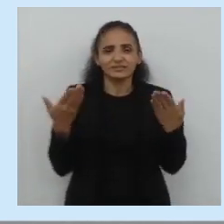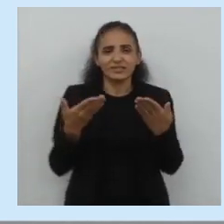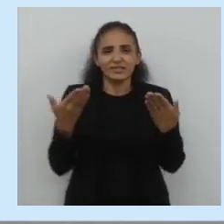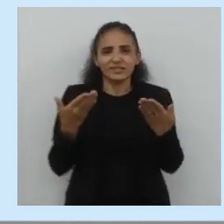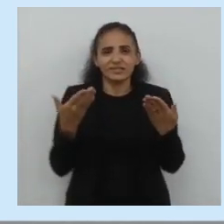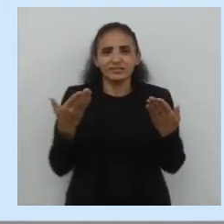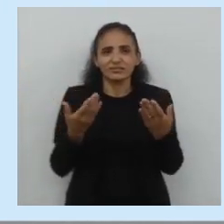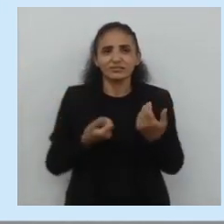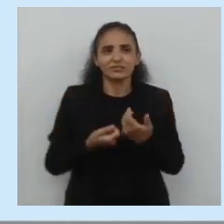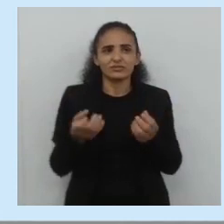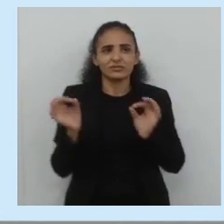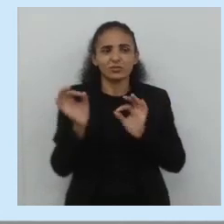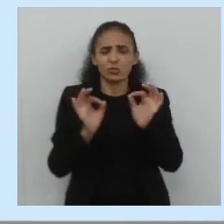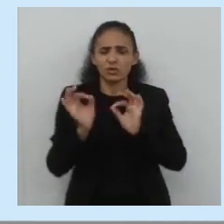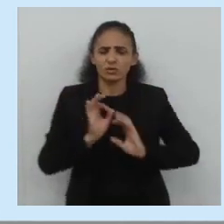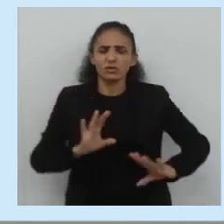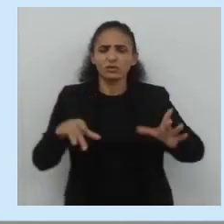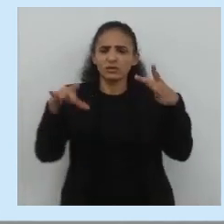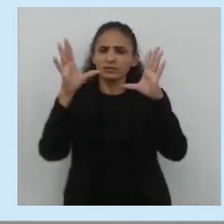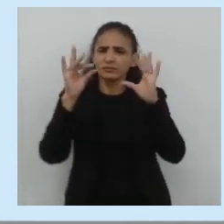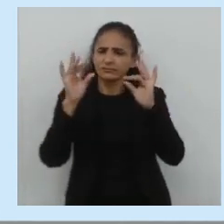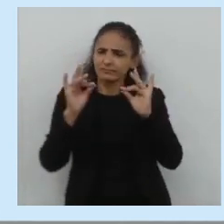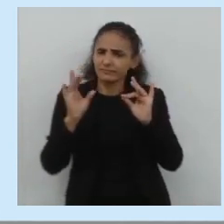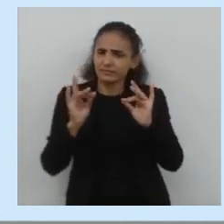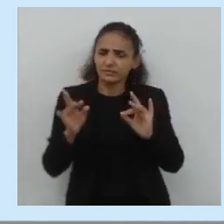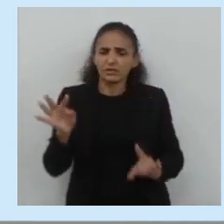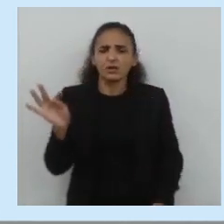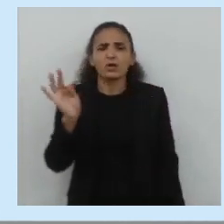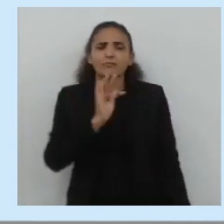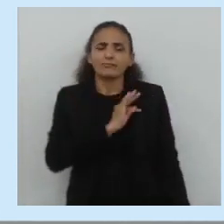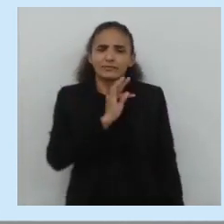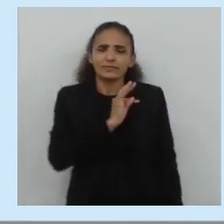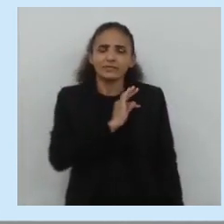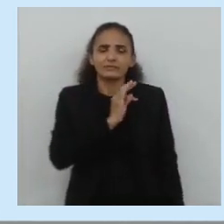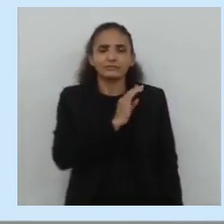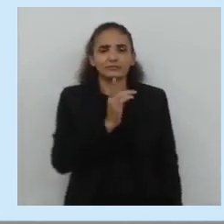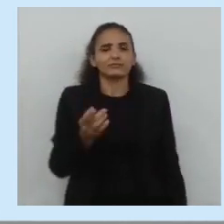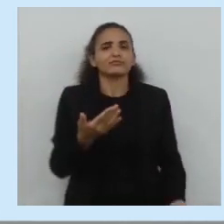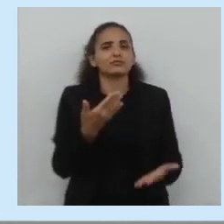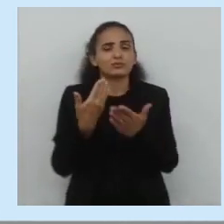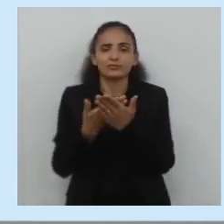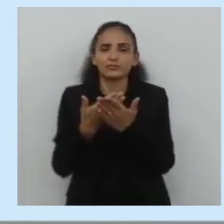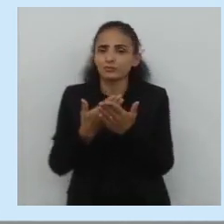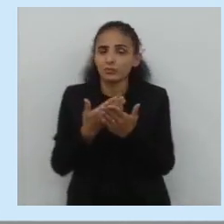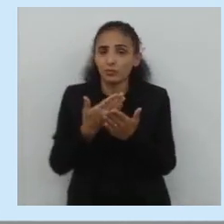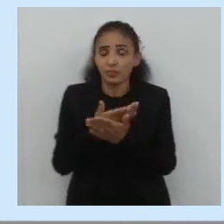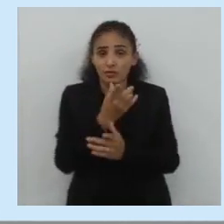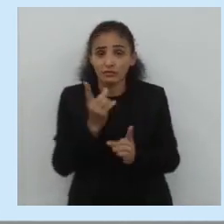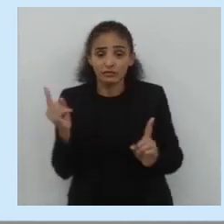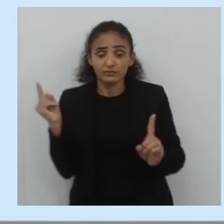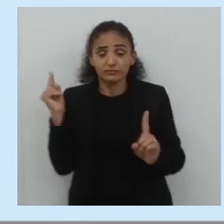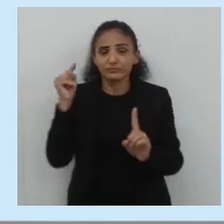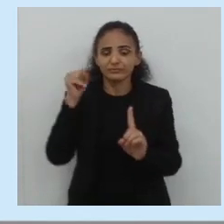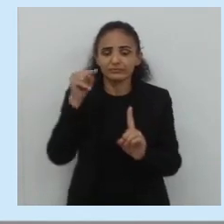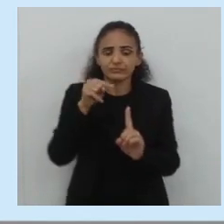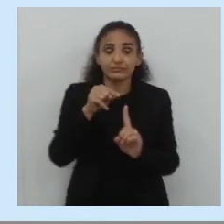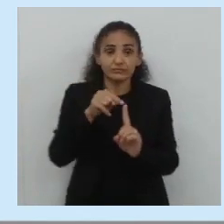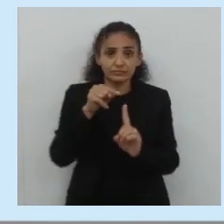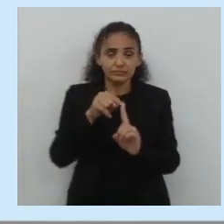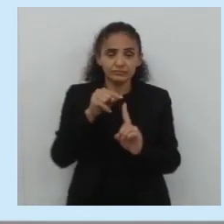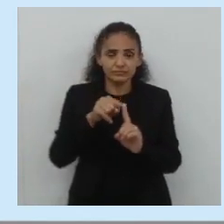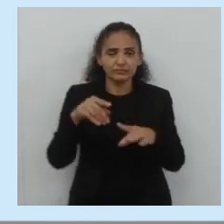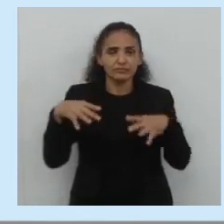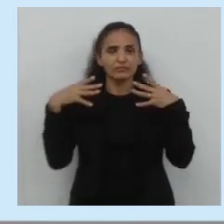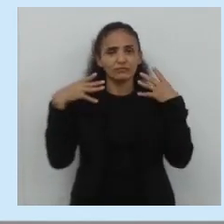procurei mostrar para vocês justamente essa questão técnica, a questão da produção do texto, você, a intencionalidade,